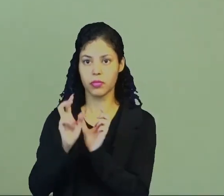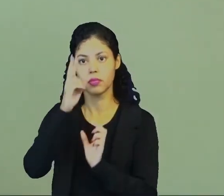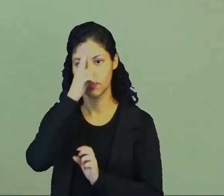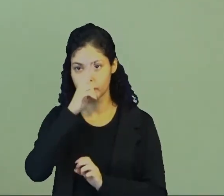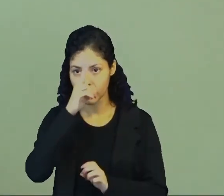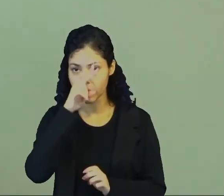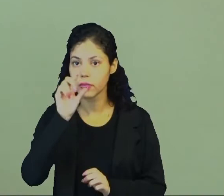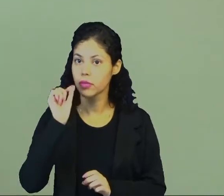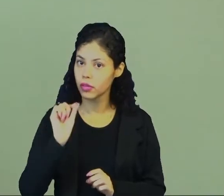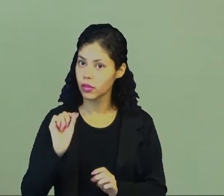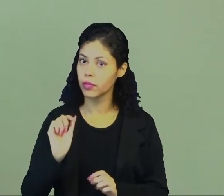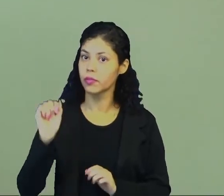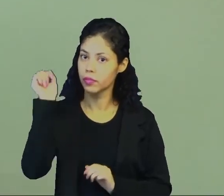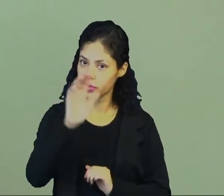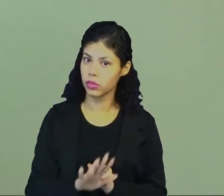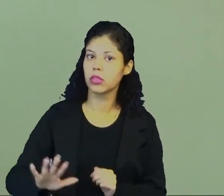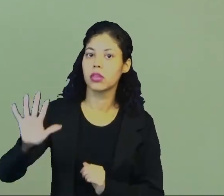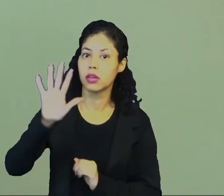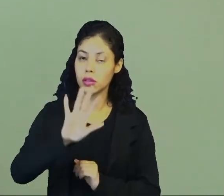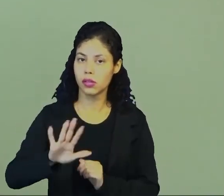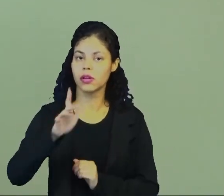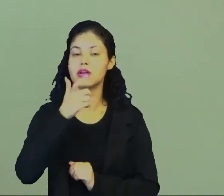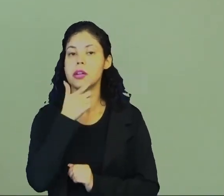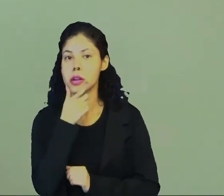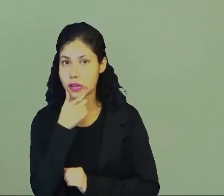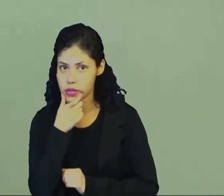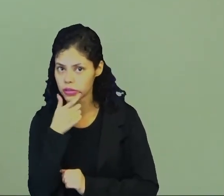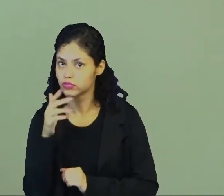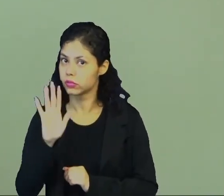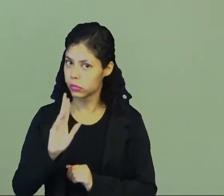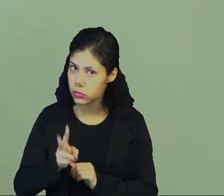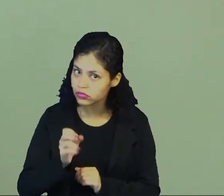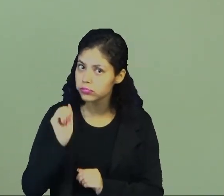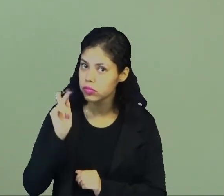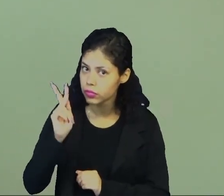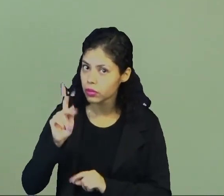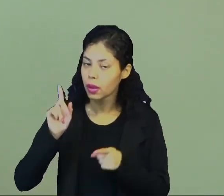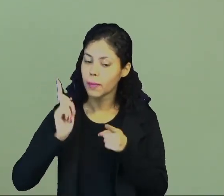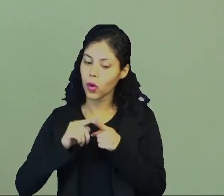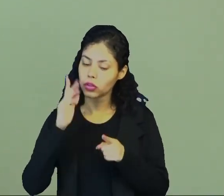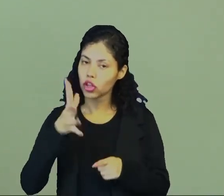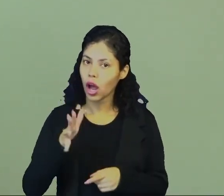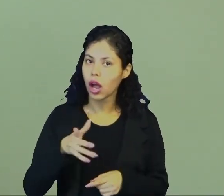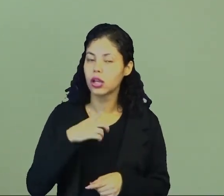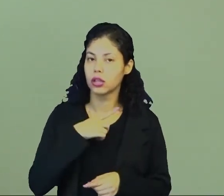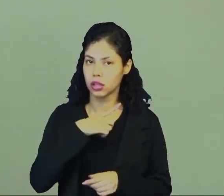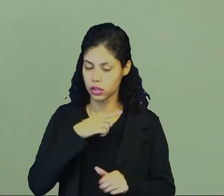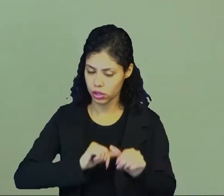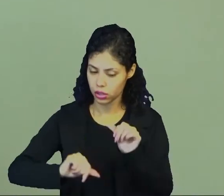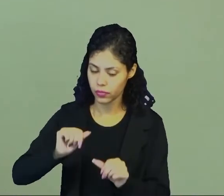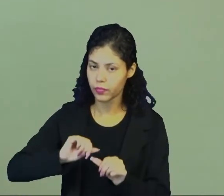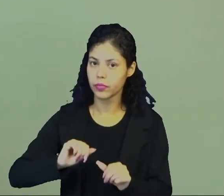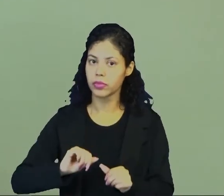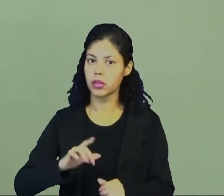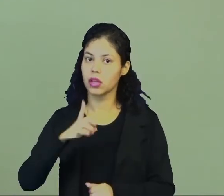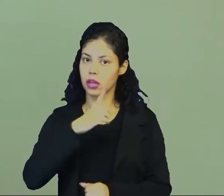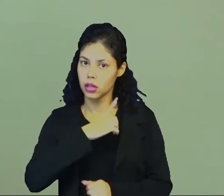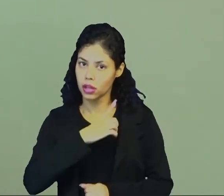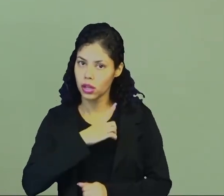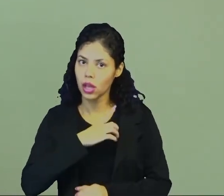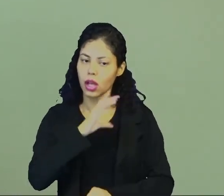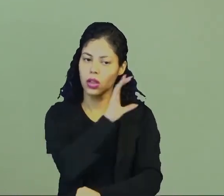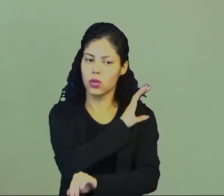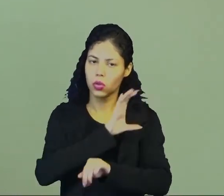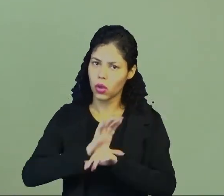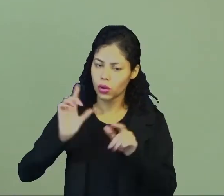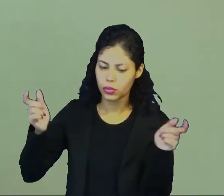lembrar que geralmente isso ocorre mais em língua inglesa, ok? Já que eles gostam de, geralmente eles têm, né, aquela